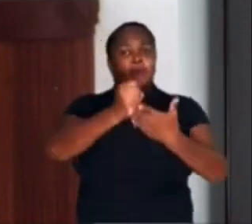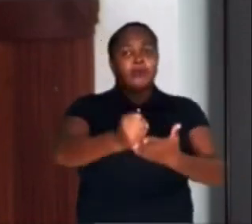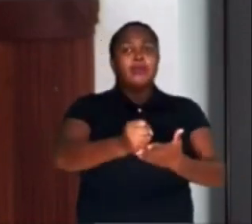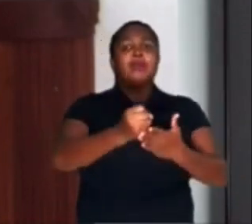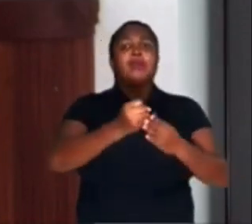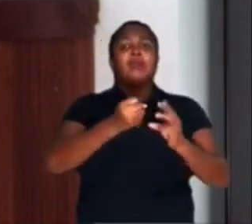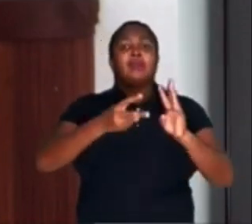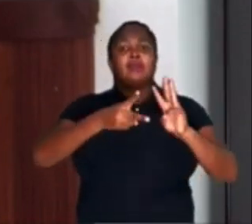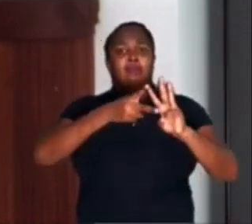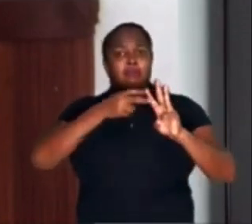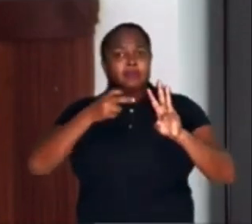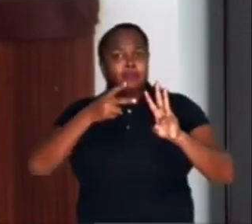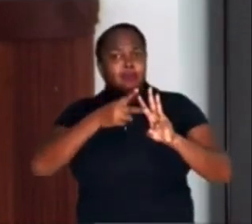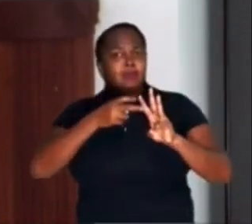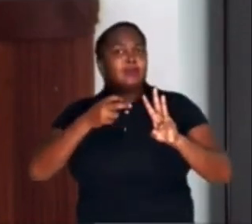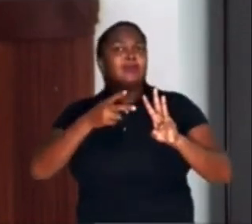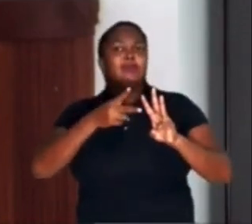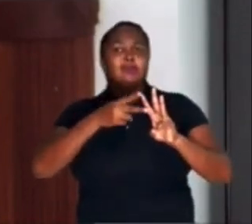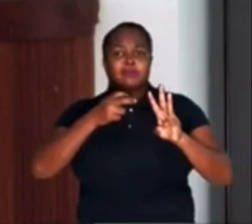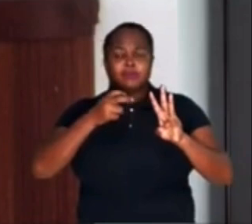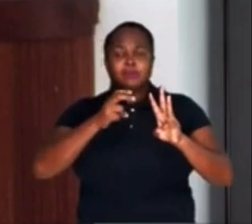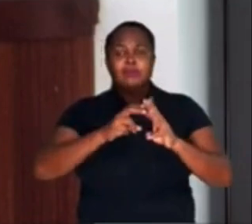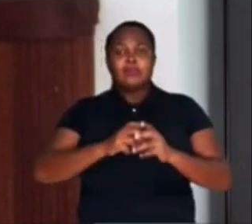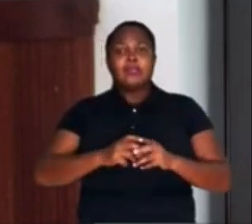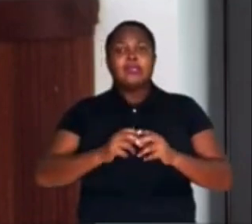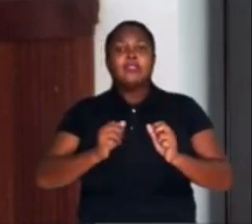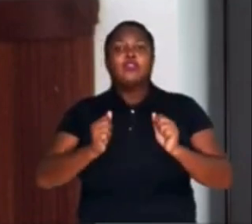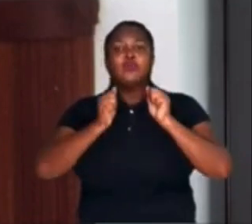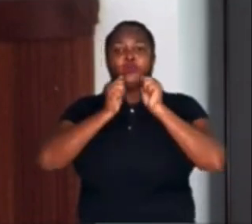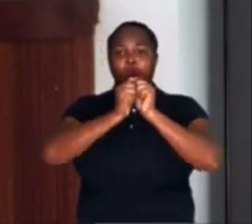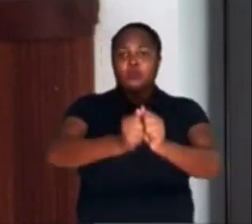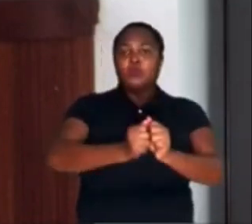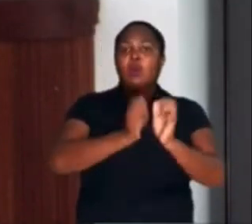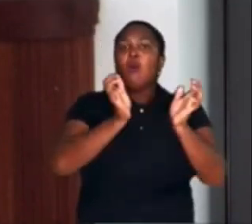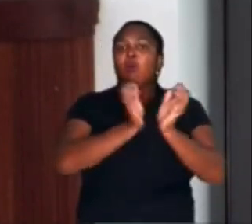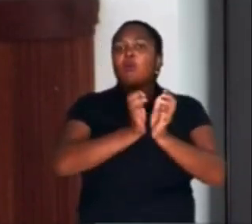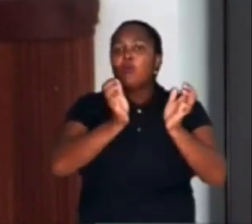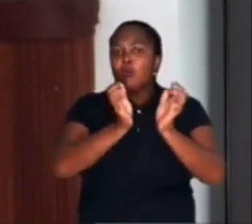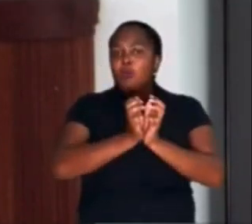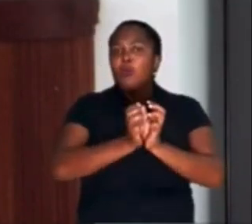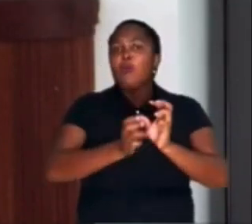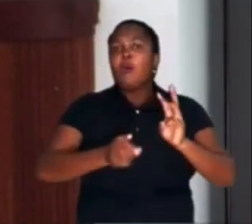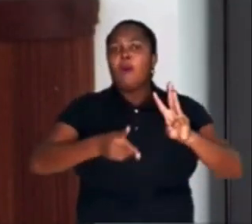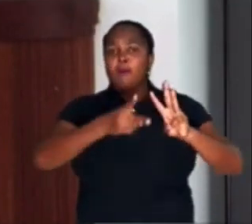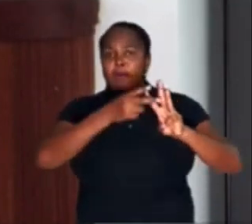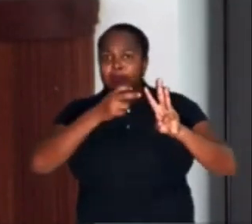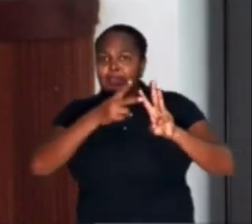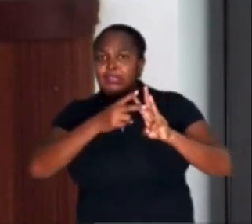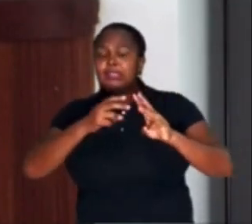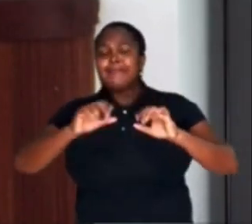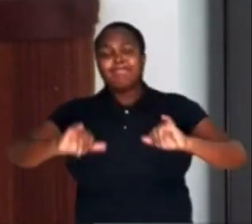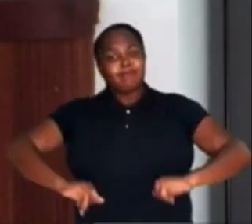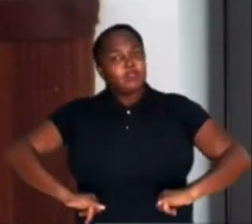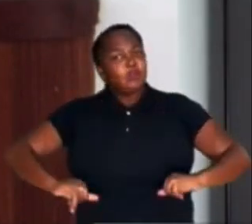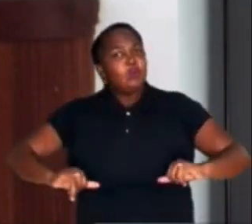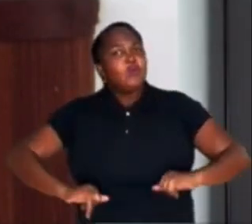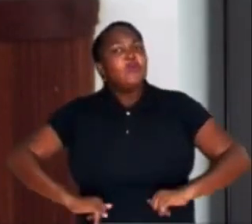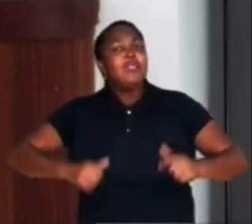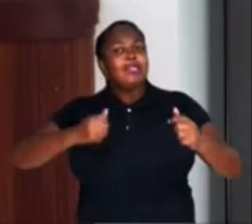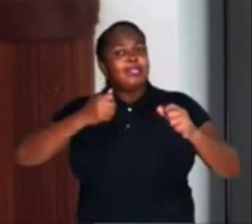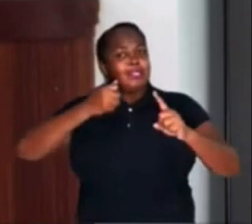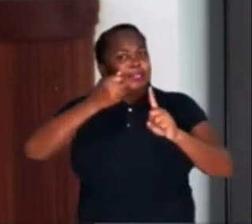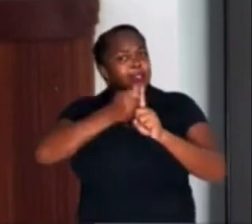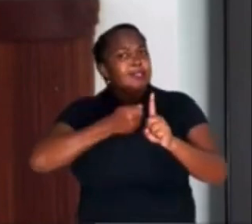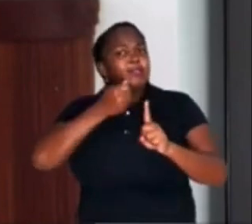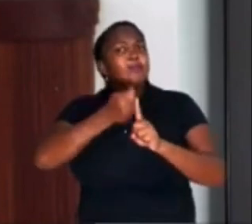tupinambás. Estar ao lado deste grupo étnico sofrido, que hoje luta por reparação histórica,